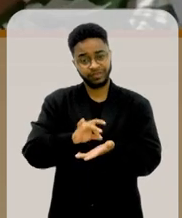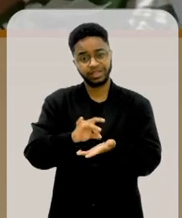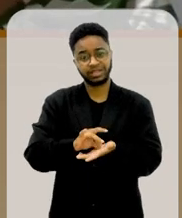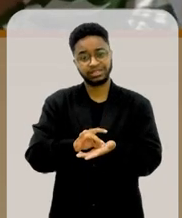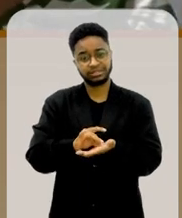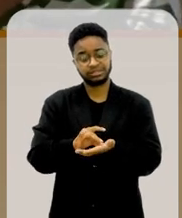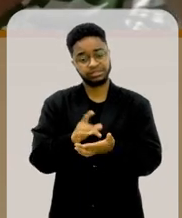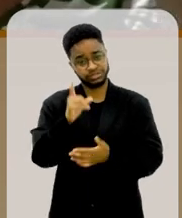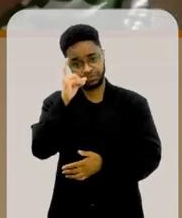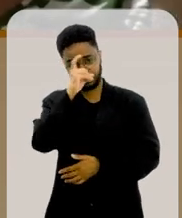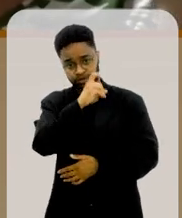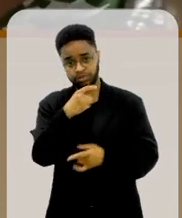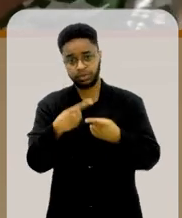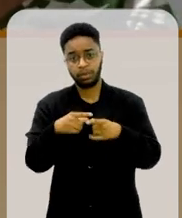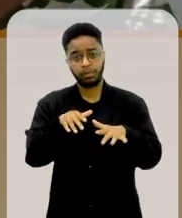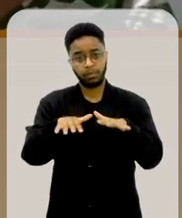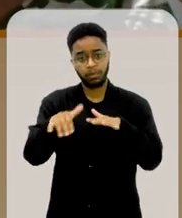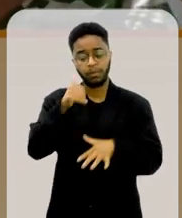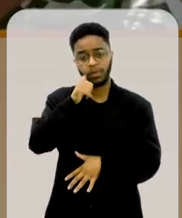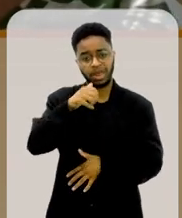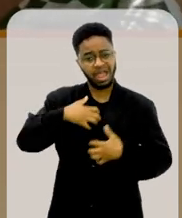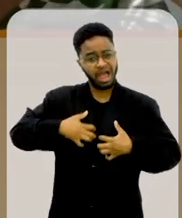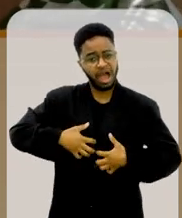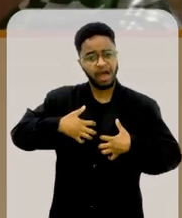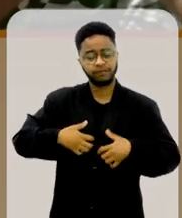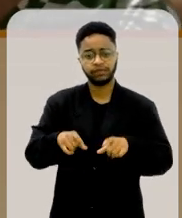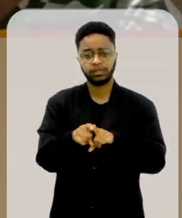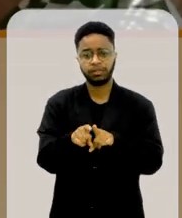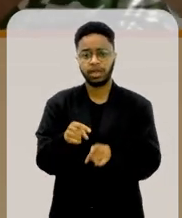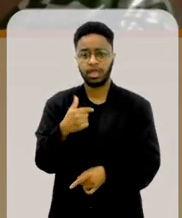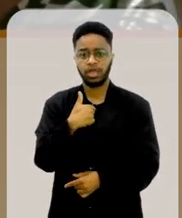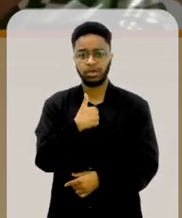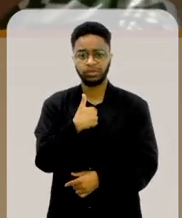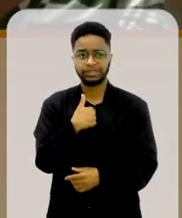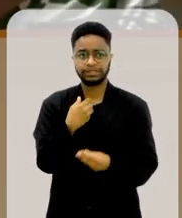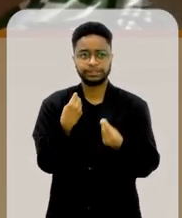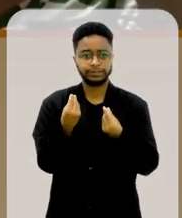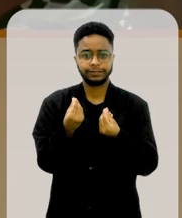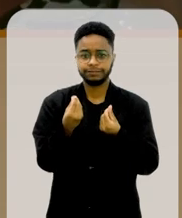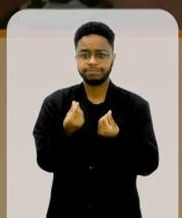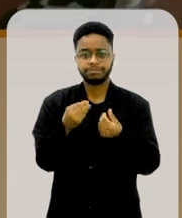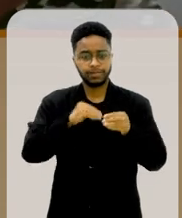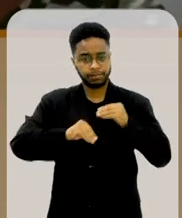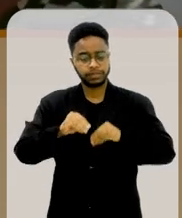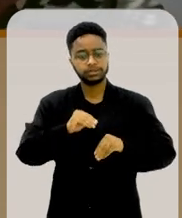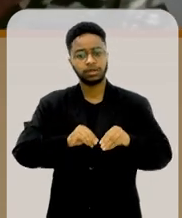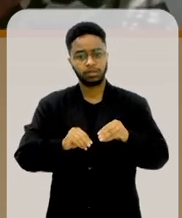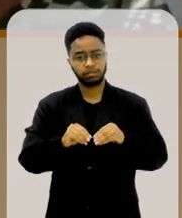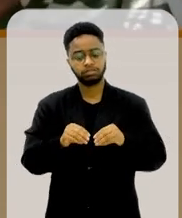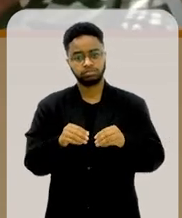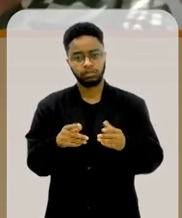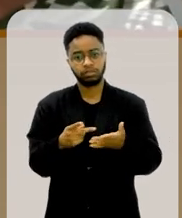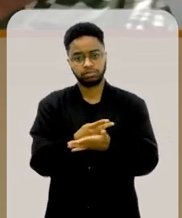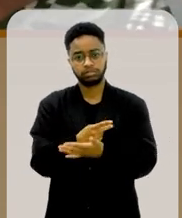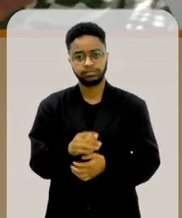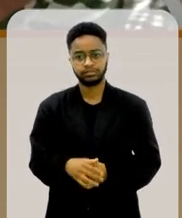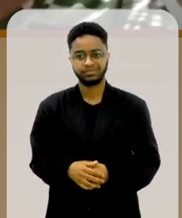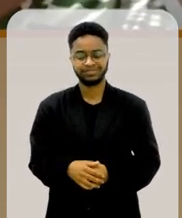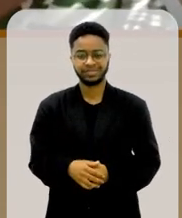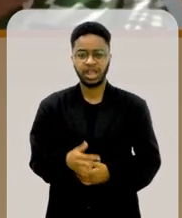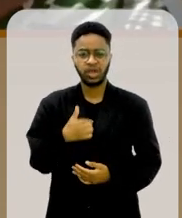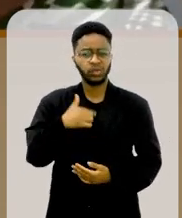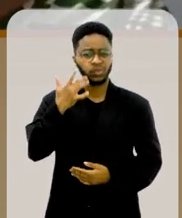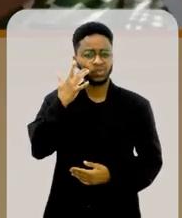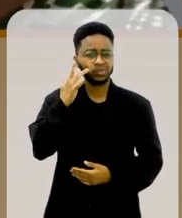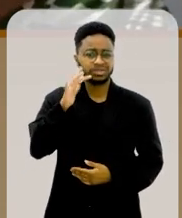momento cruciante, o movimento de mulheres ficou revoltado e eu fiquei em depressão. Eu